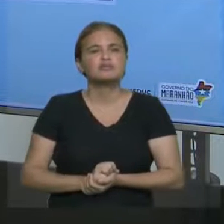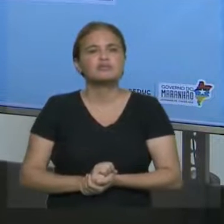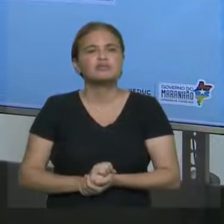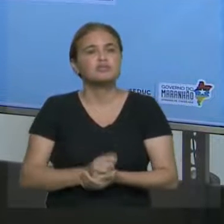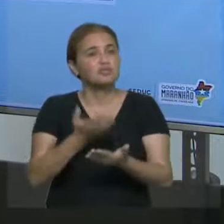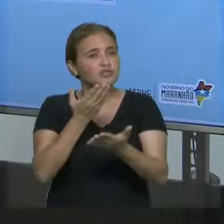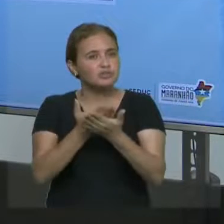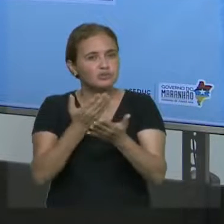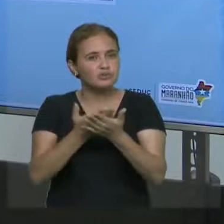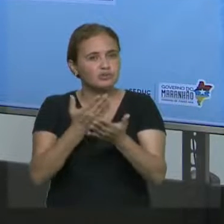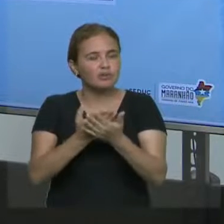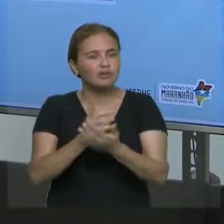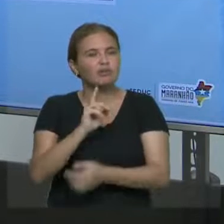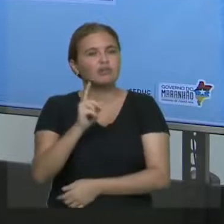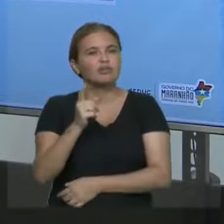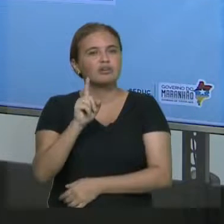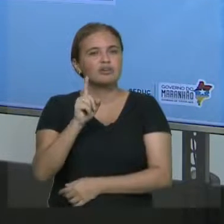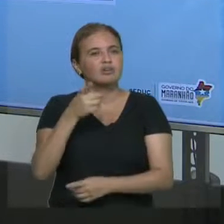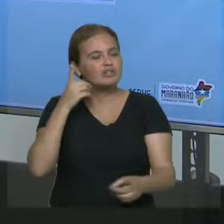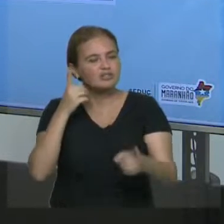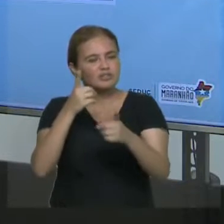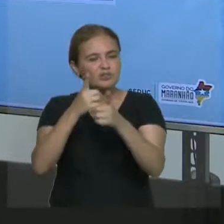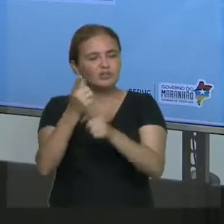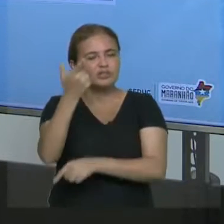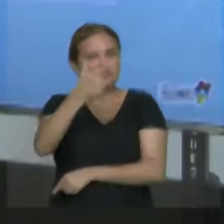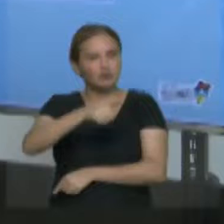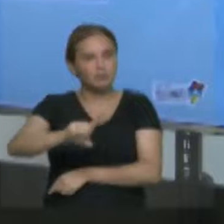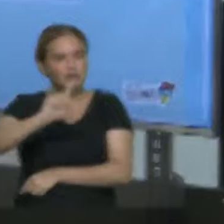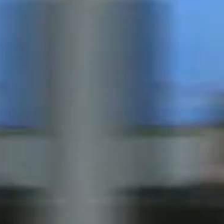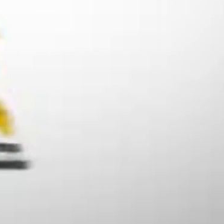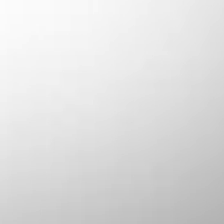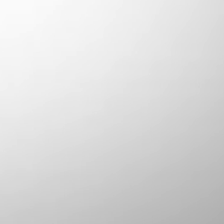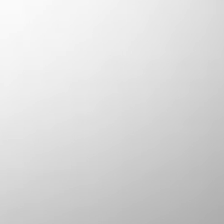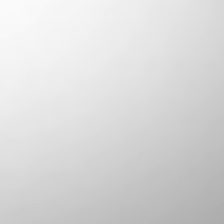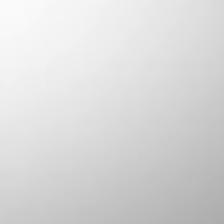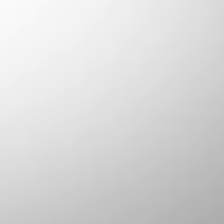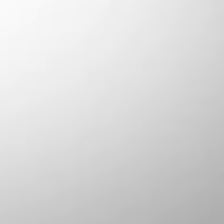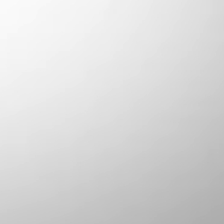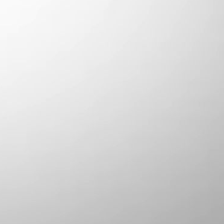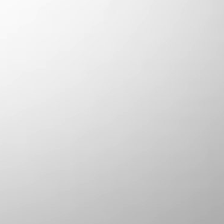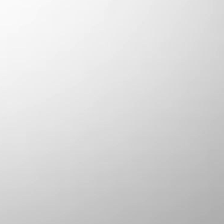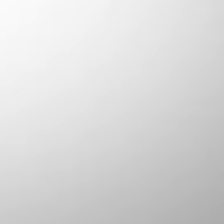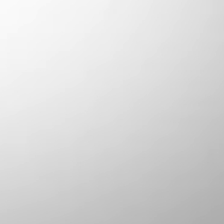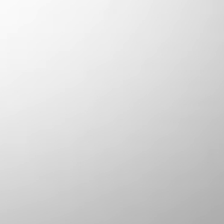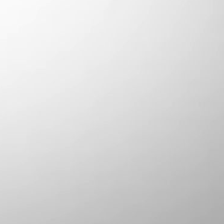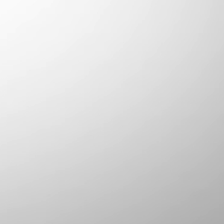E aí, vejo vocês na próxima aula. See you next class. Yes? Bye, bye. E aí,